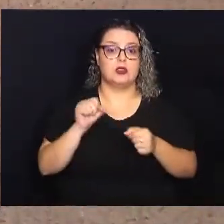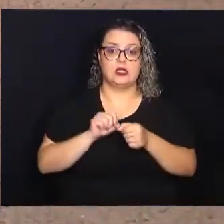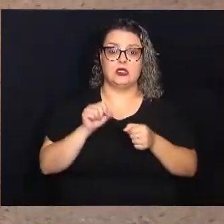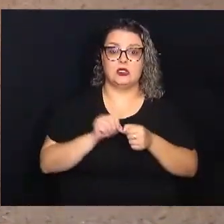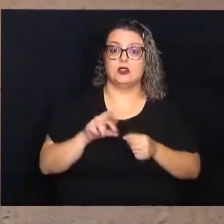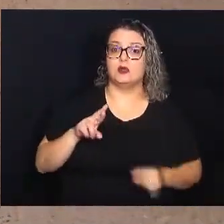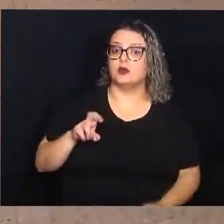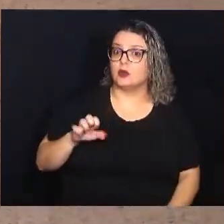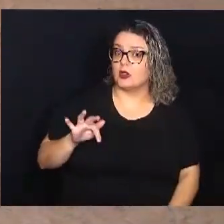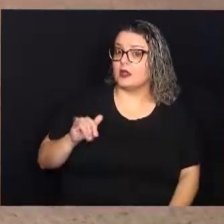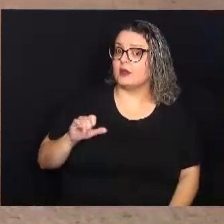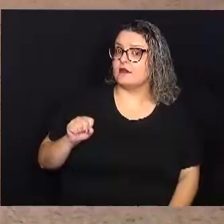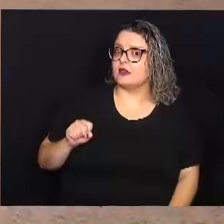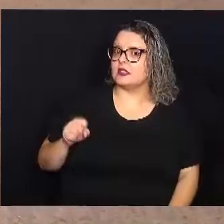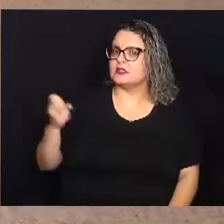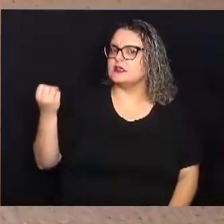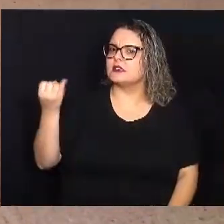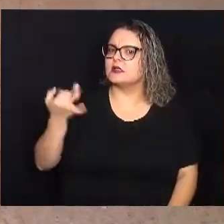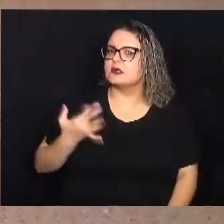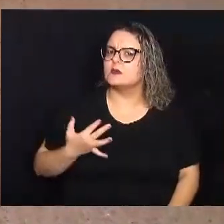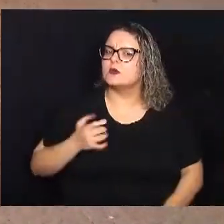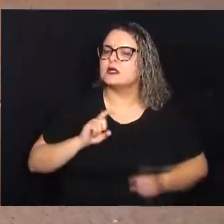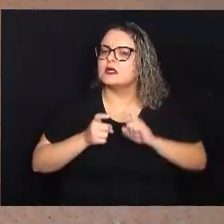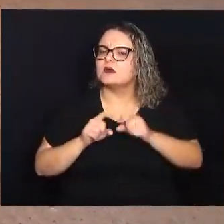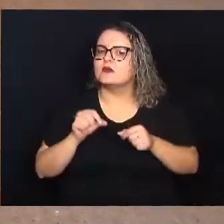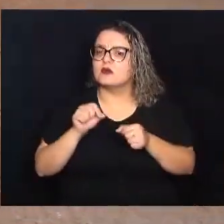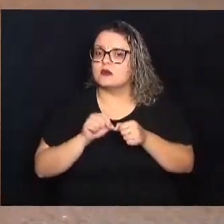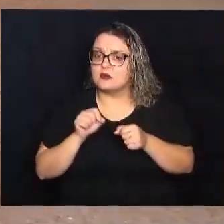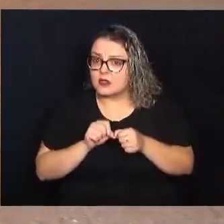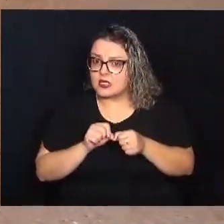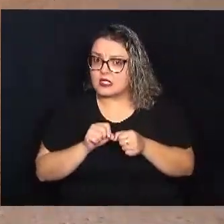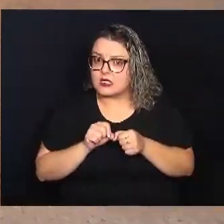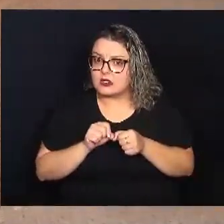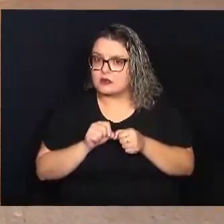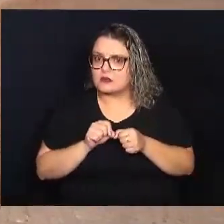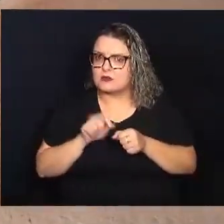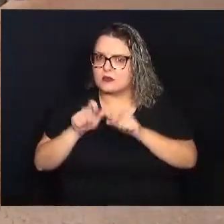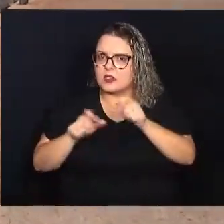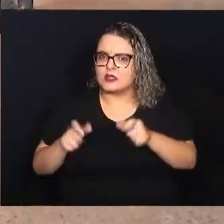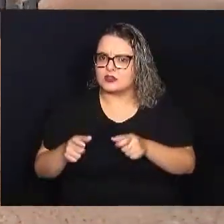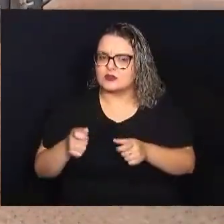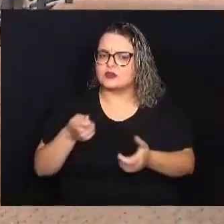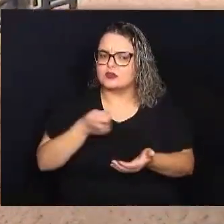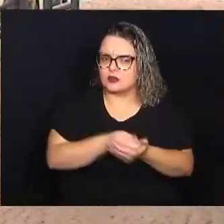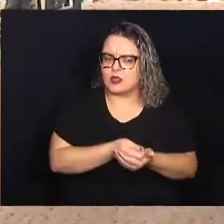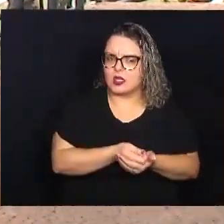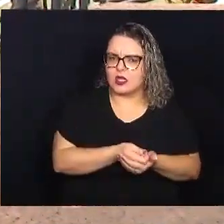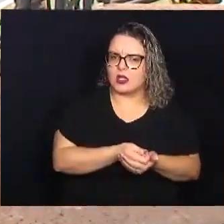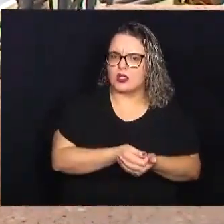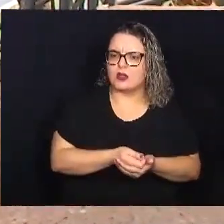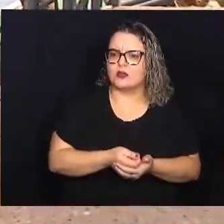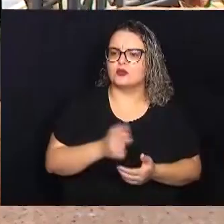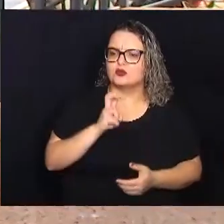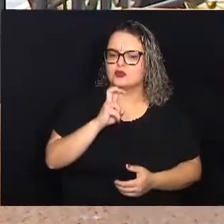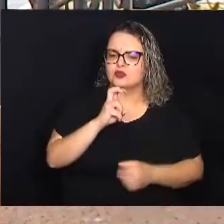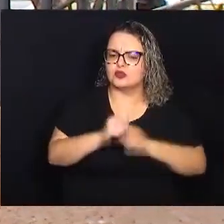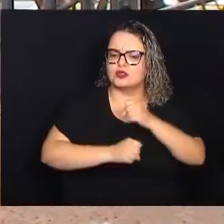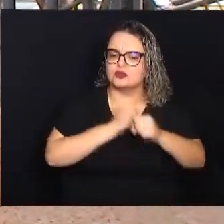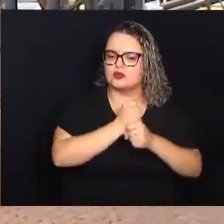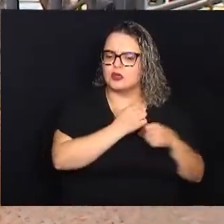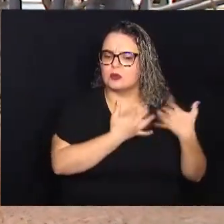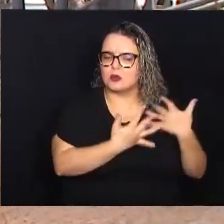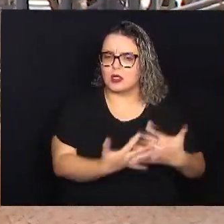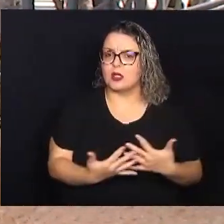realização do refis. E quantas reuniões foram realizadas por contribuintes que recorreram ao refis nos últimos cinco